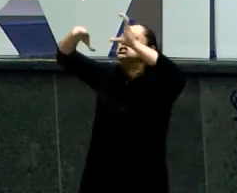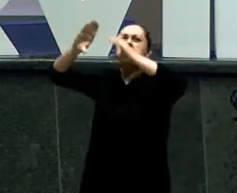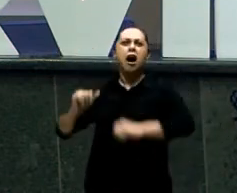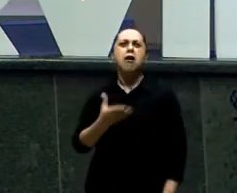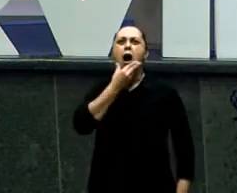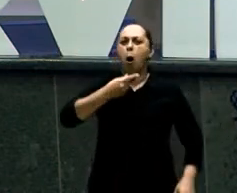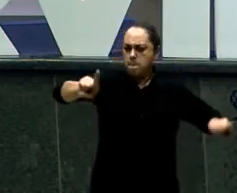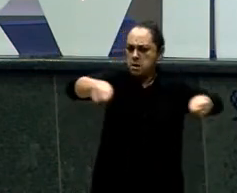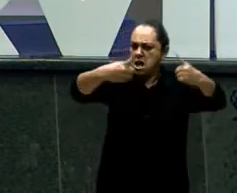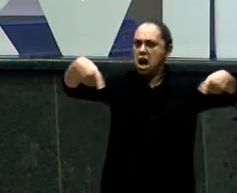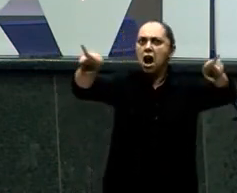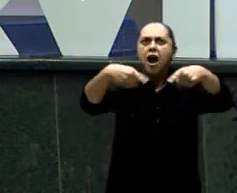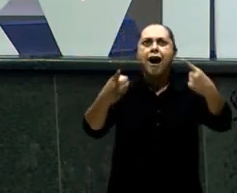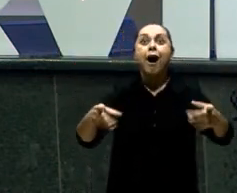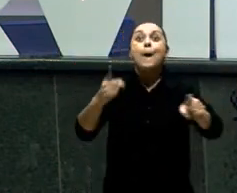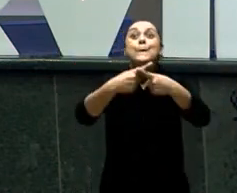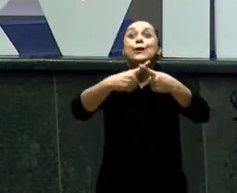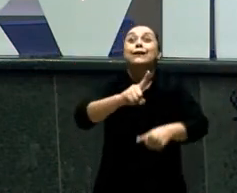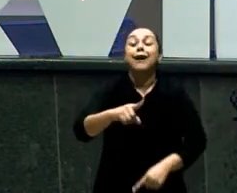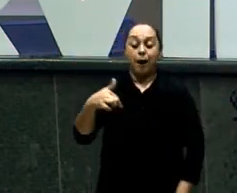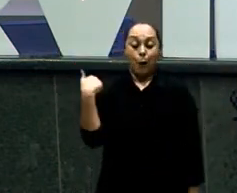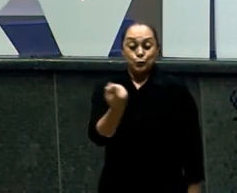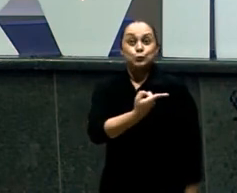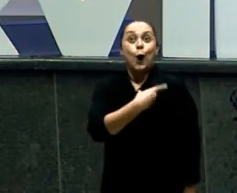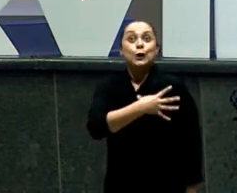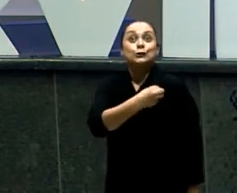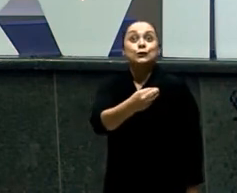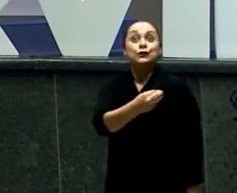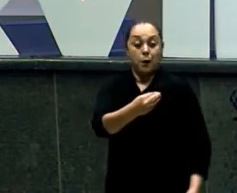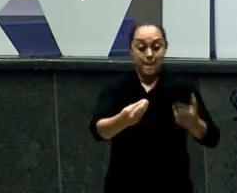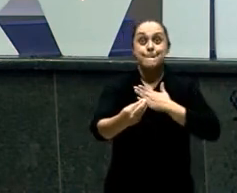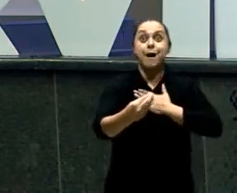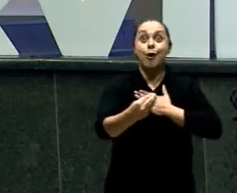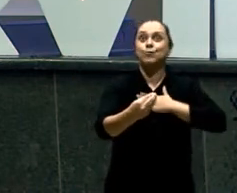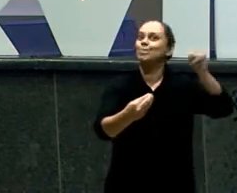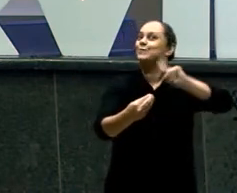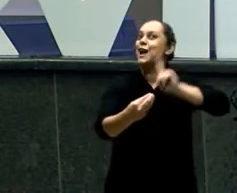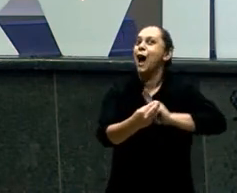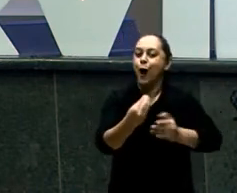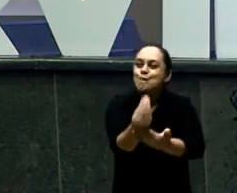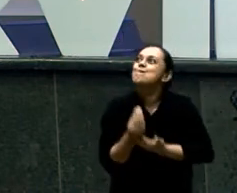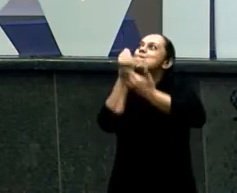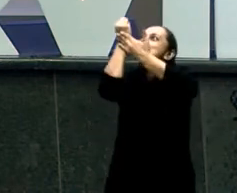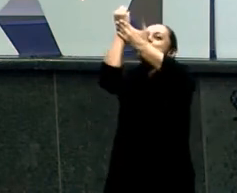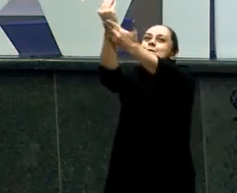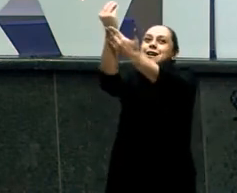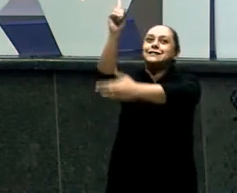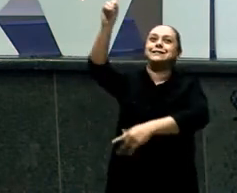filhos Não são os filhos Os meus filhos São nações Que Deus colocou Para eu cuidar